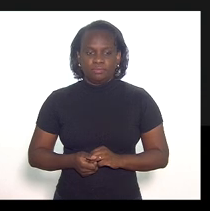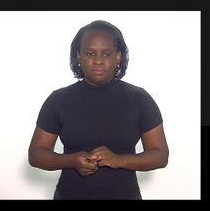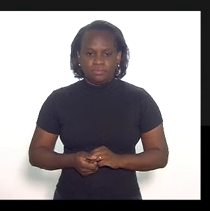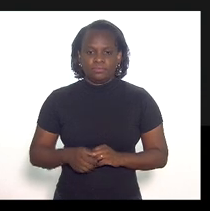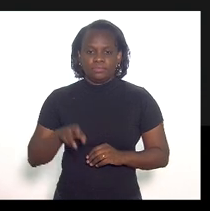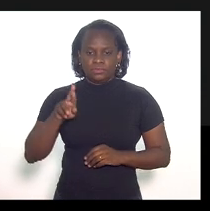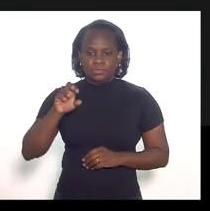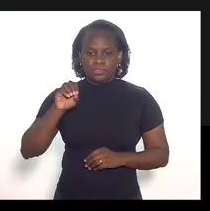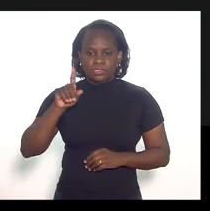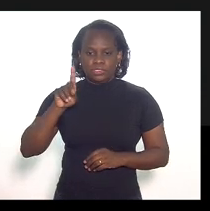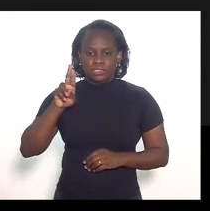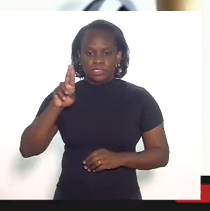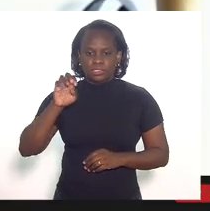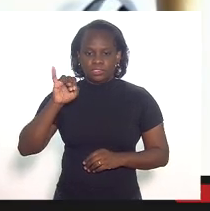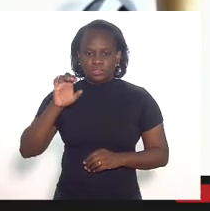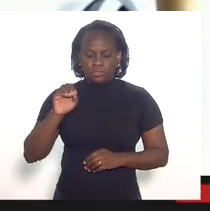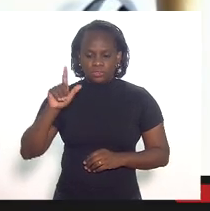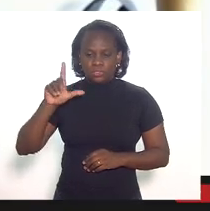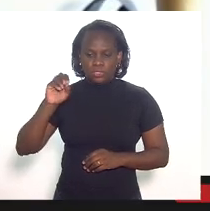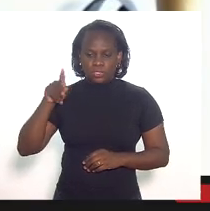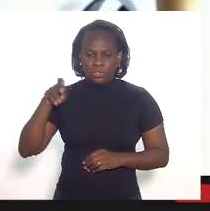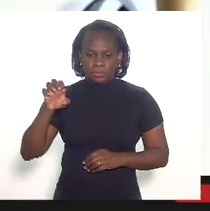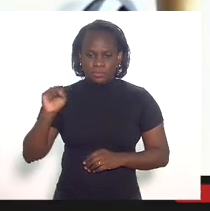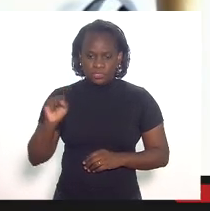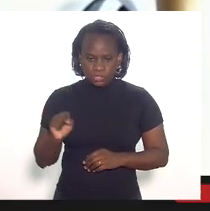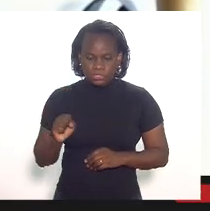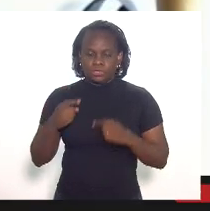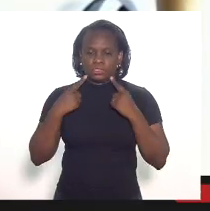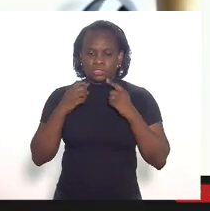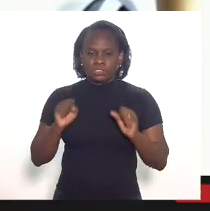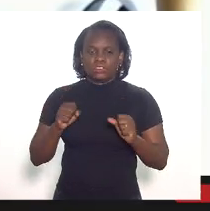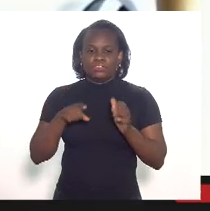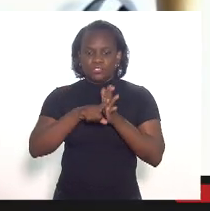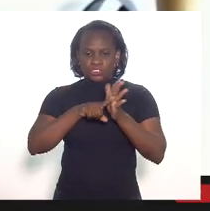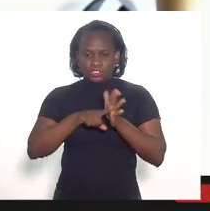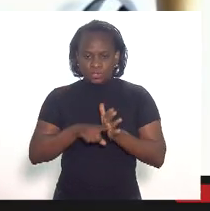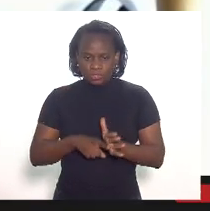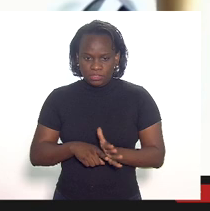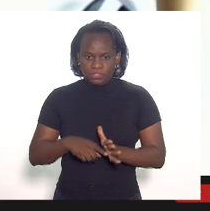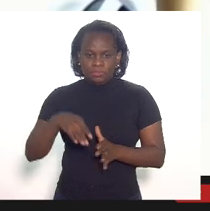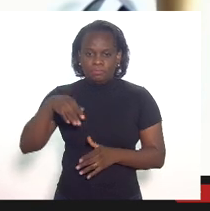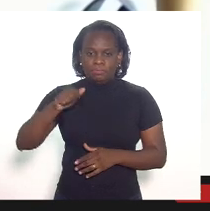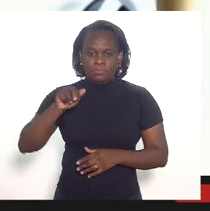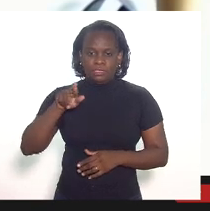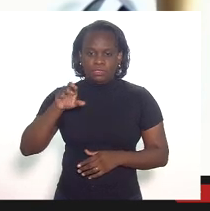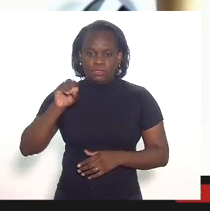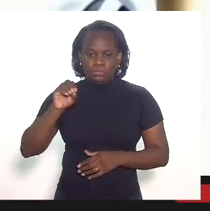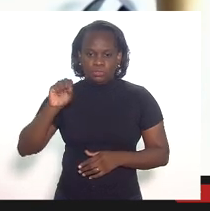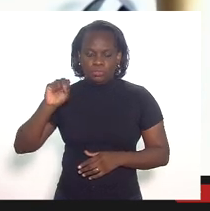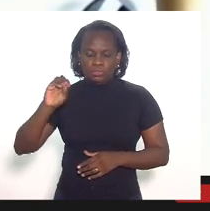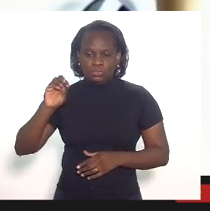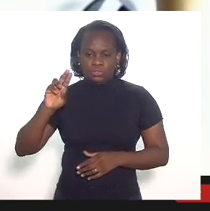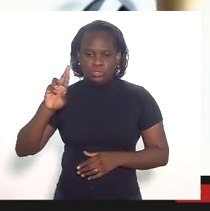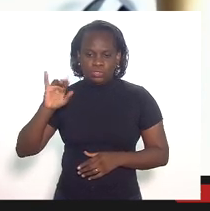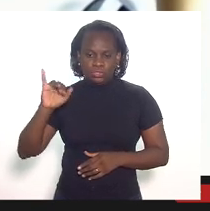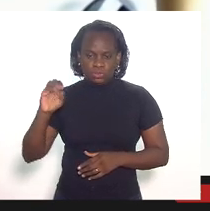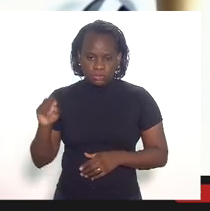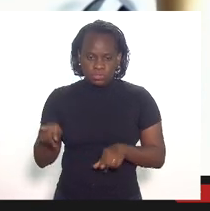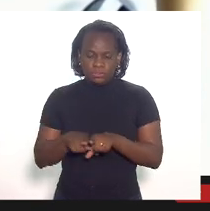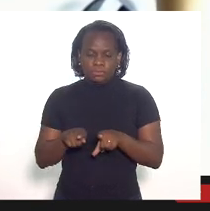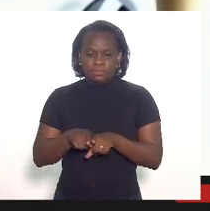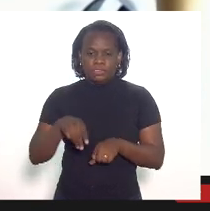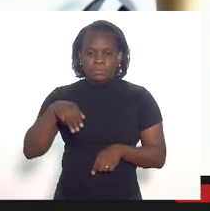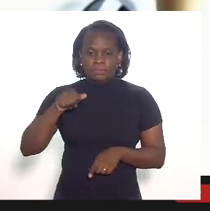Rodrigo Lopes Lourenço, assessoria fiscal com o Mauro Osório e a doutora Magna